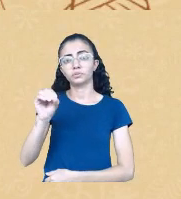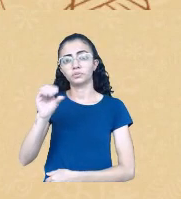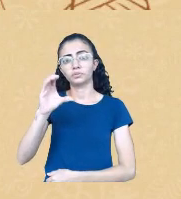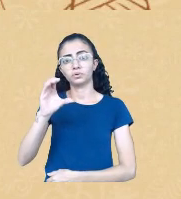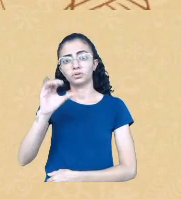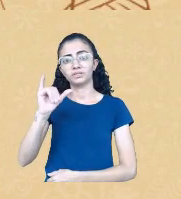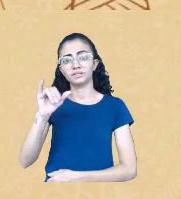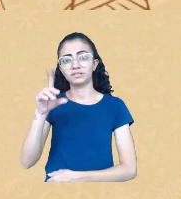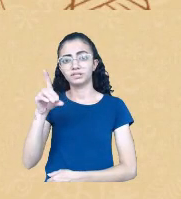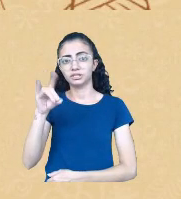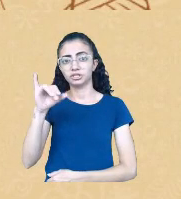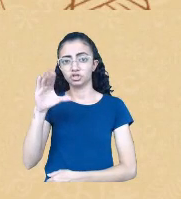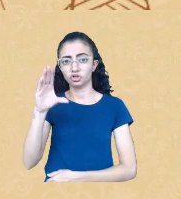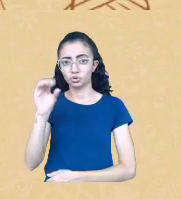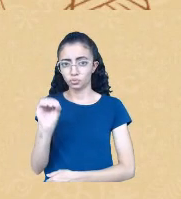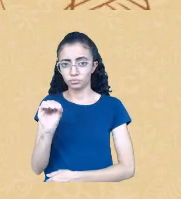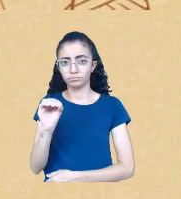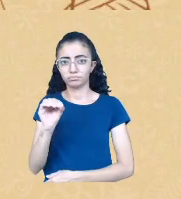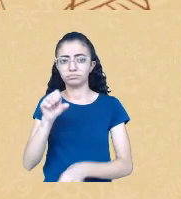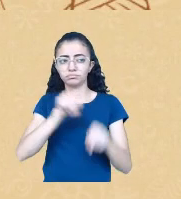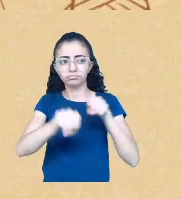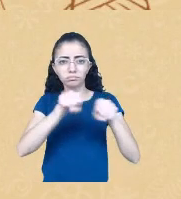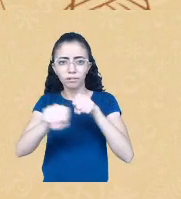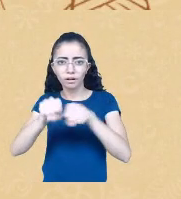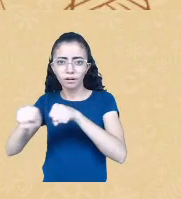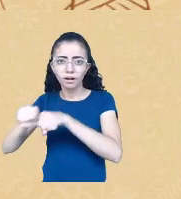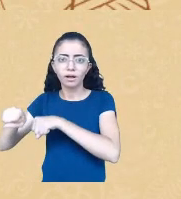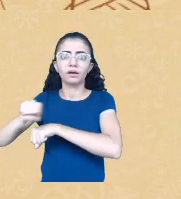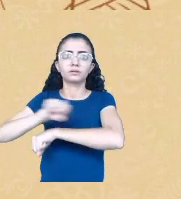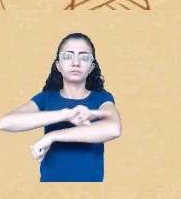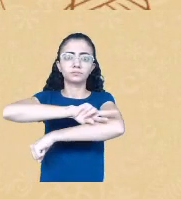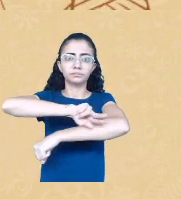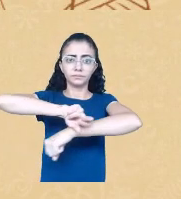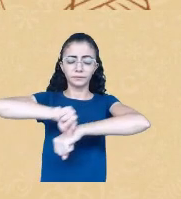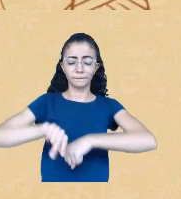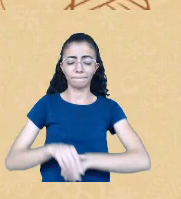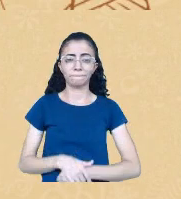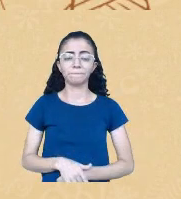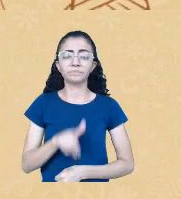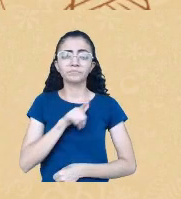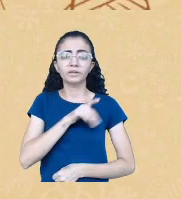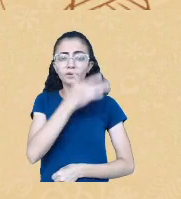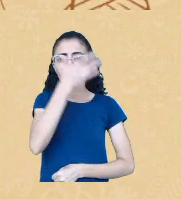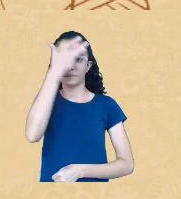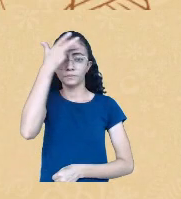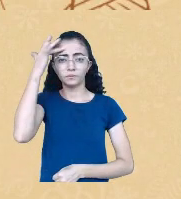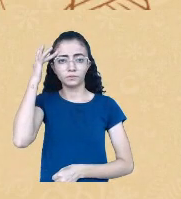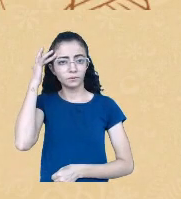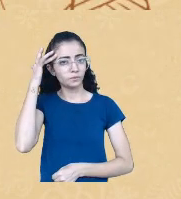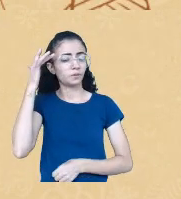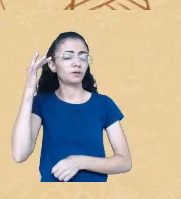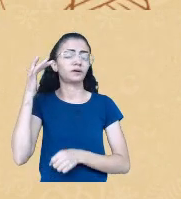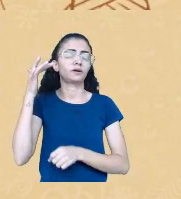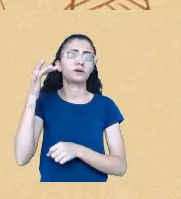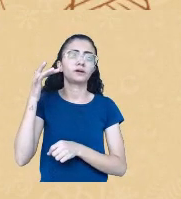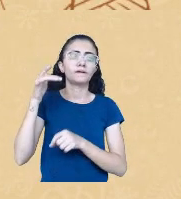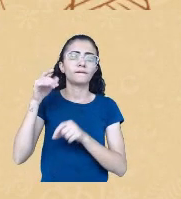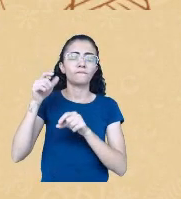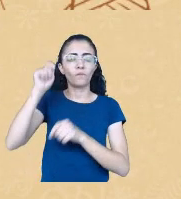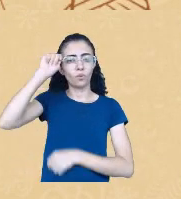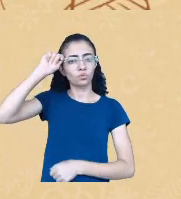Porque tem uma frase do parente Anastácio Peralta, que é do povo guarani-kaiowá, que ele diz o seguinte,